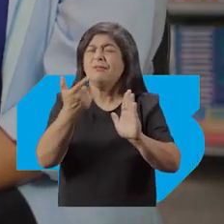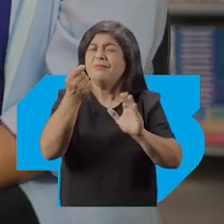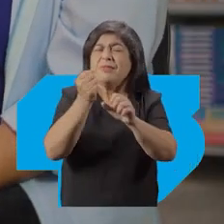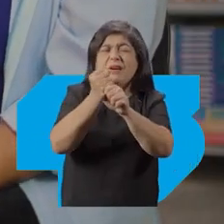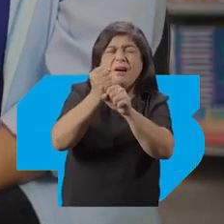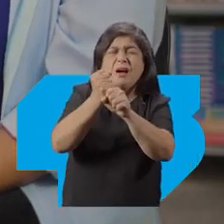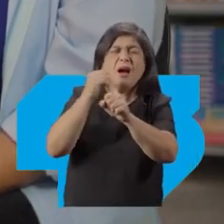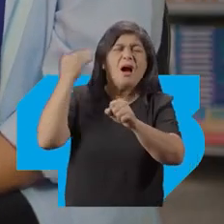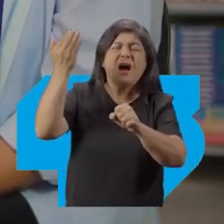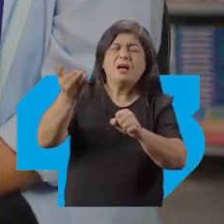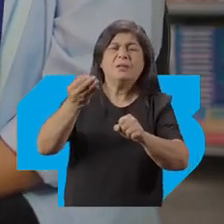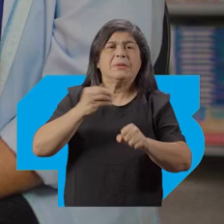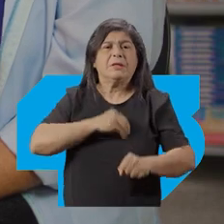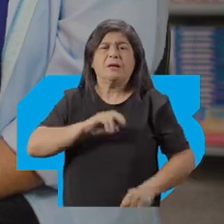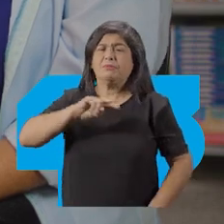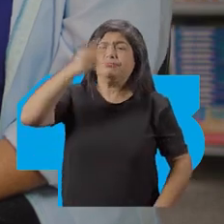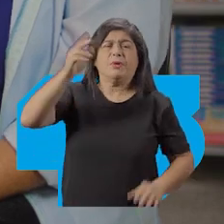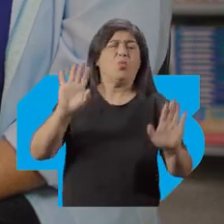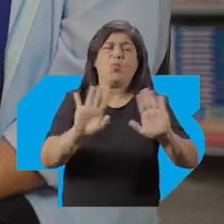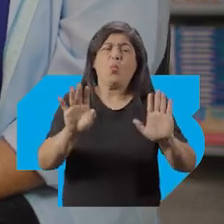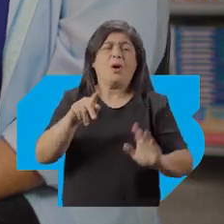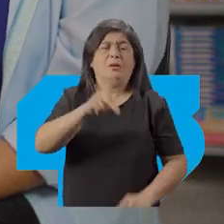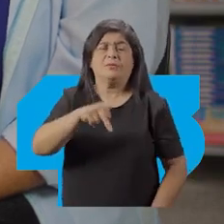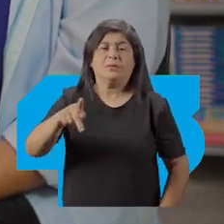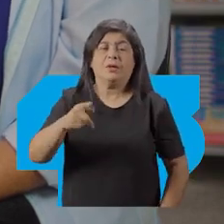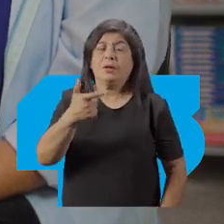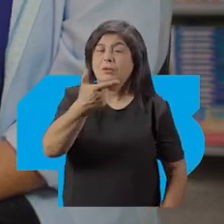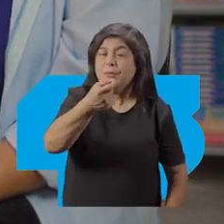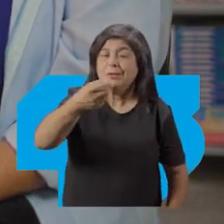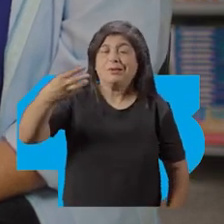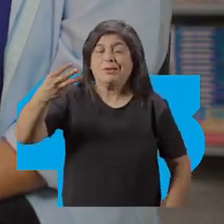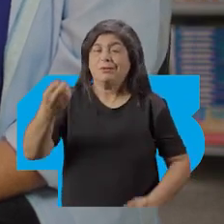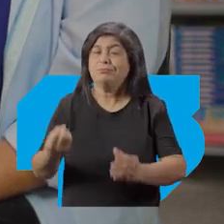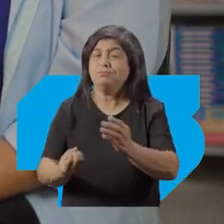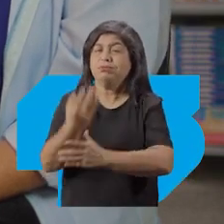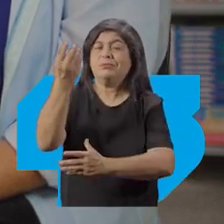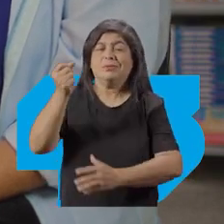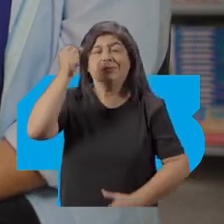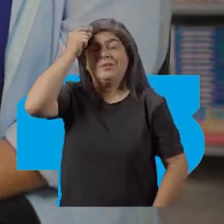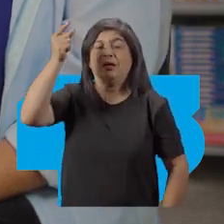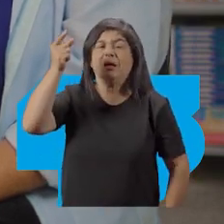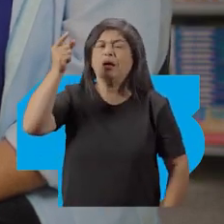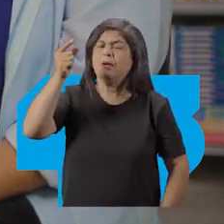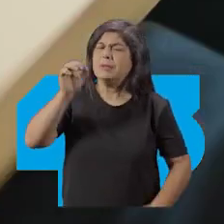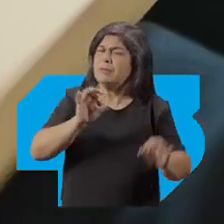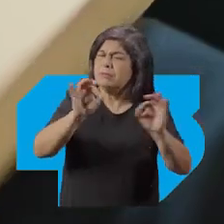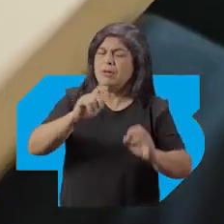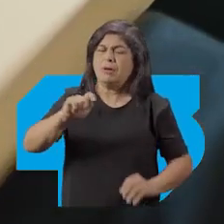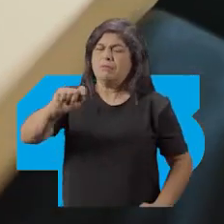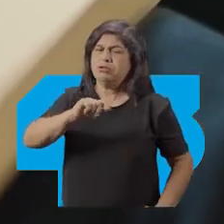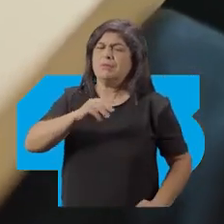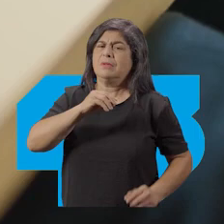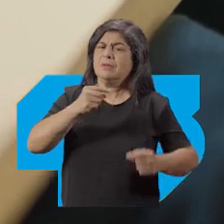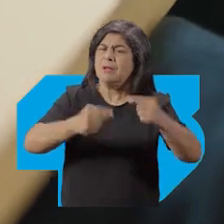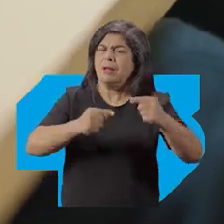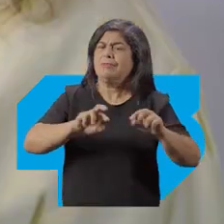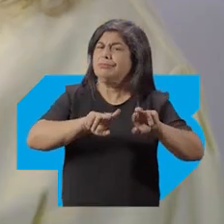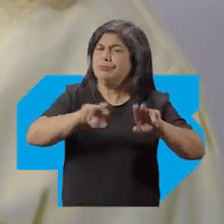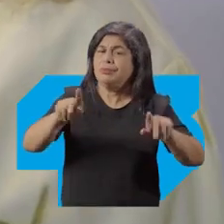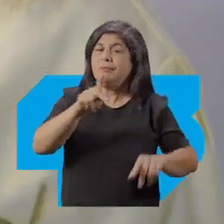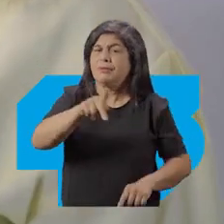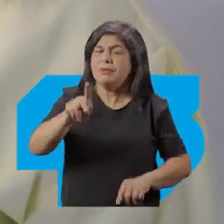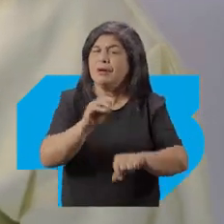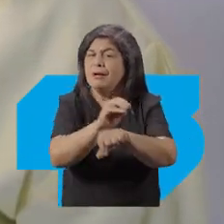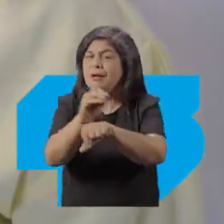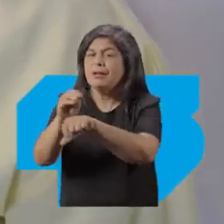20 anos que não é atualizada Ela foi criada no ano de 2003 Então a gente precisa atualizar a carreira E fica aqui um compromisso de ter um